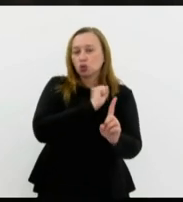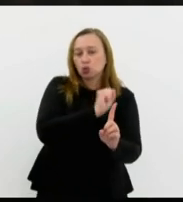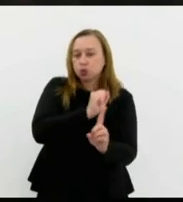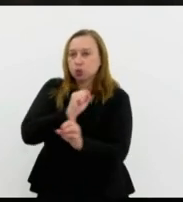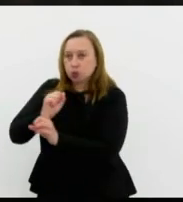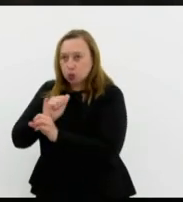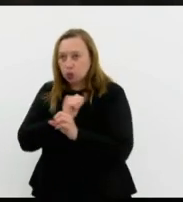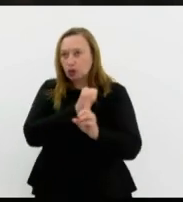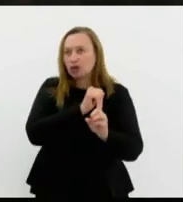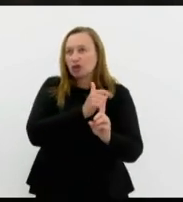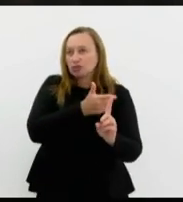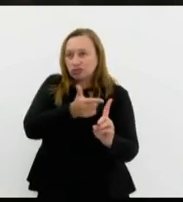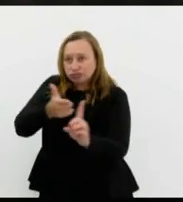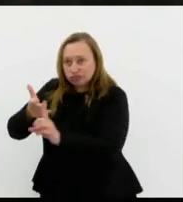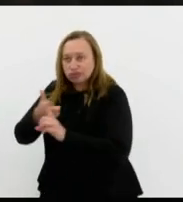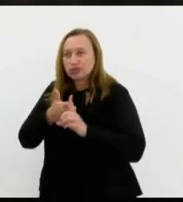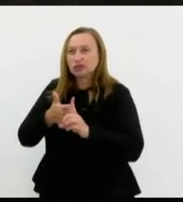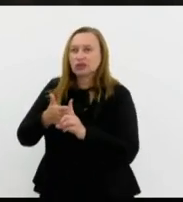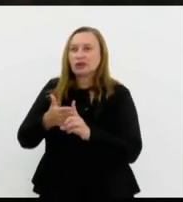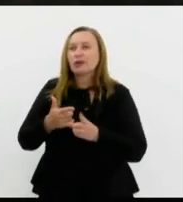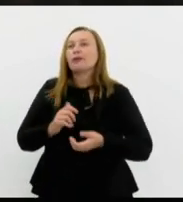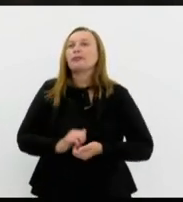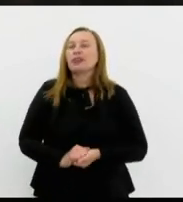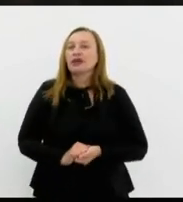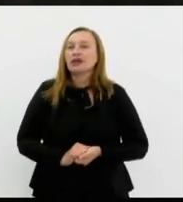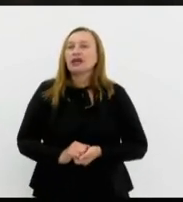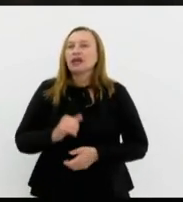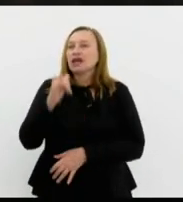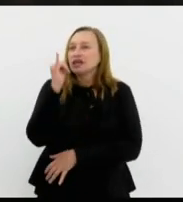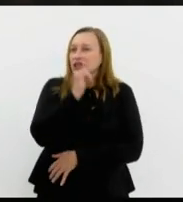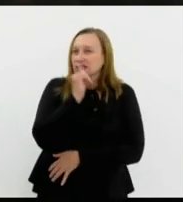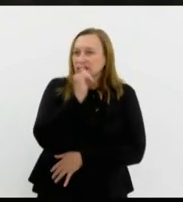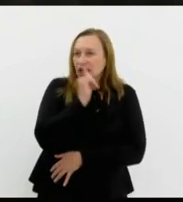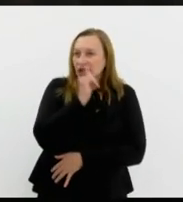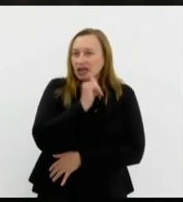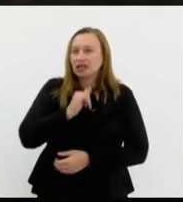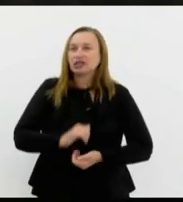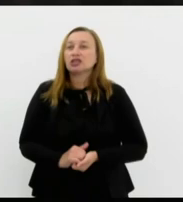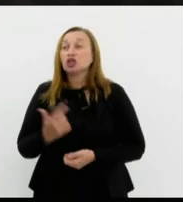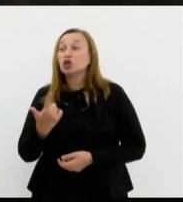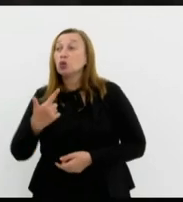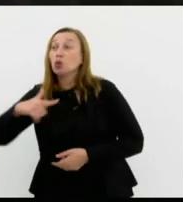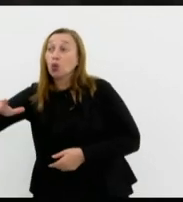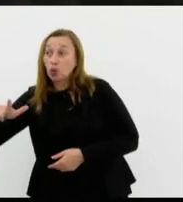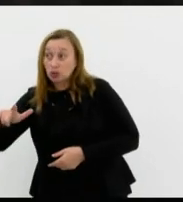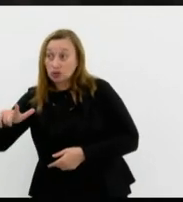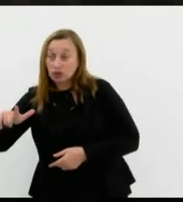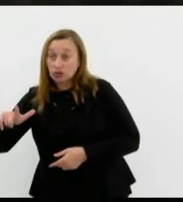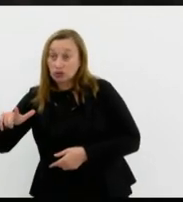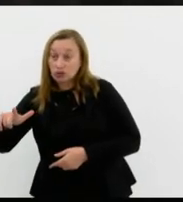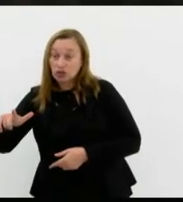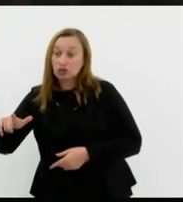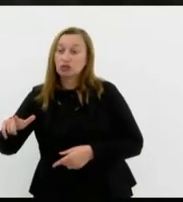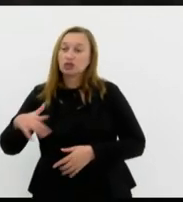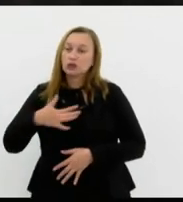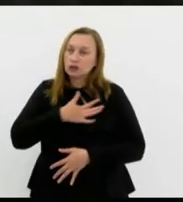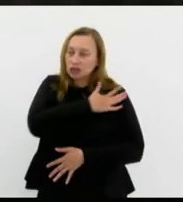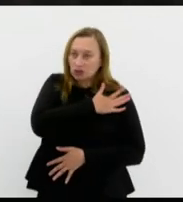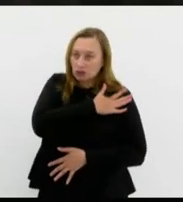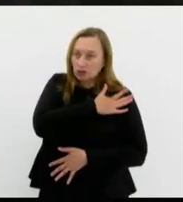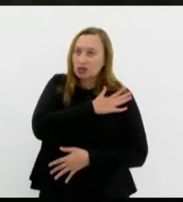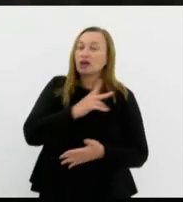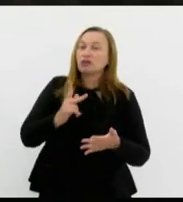Stalin falar aqui em Mao Tse Tung e fora as outras ditaduras que não fizeram genocídio mas quase